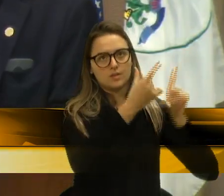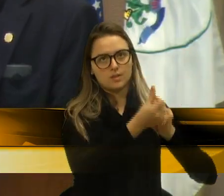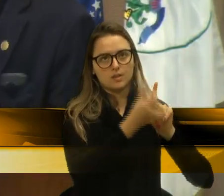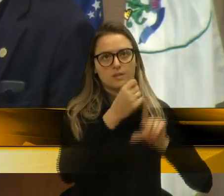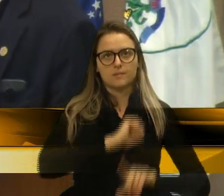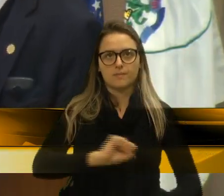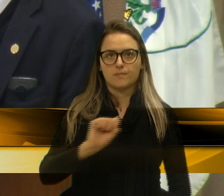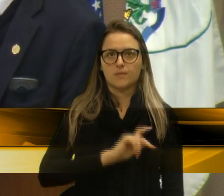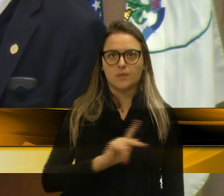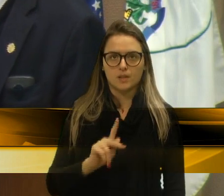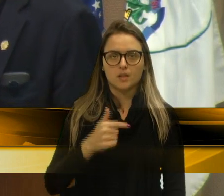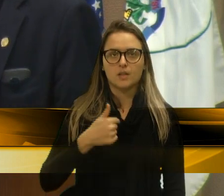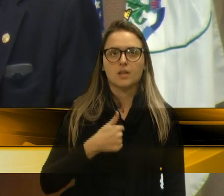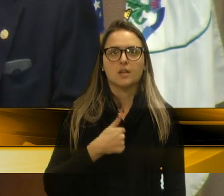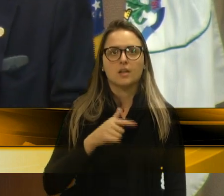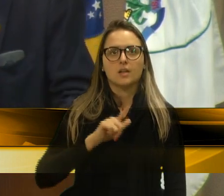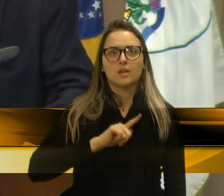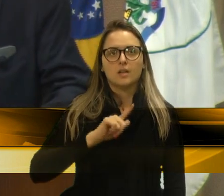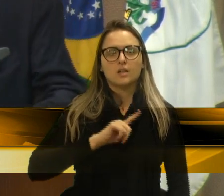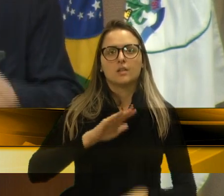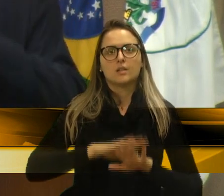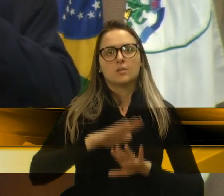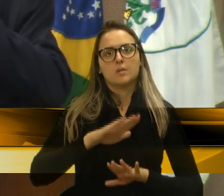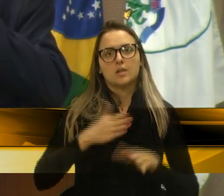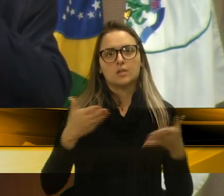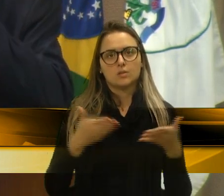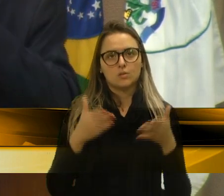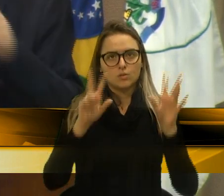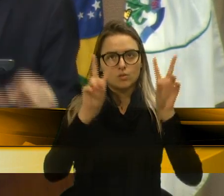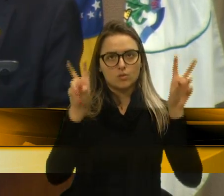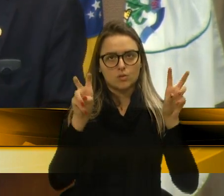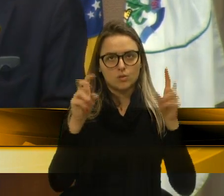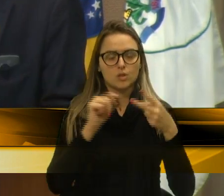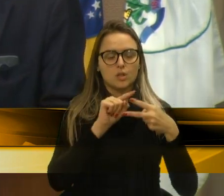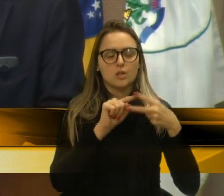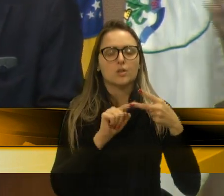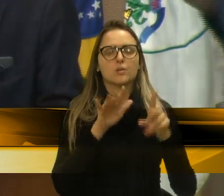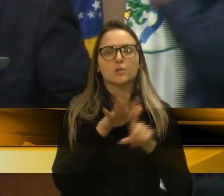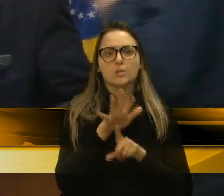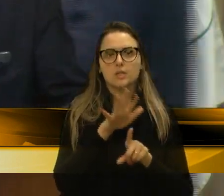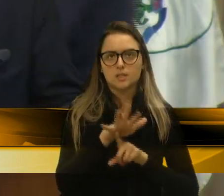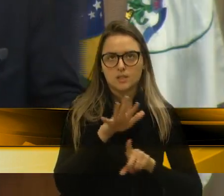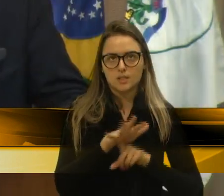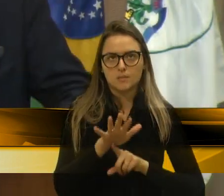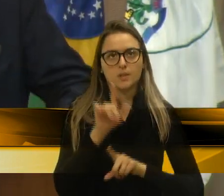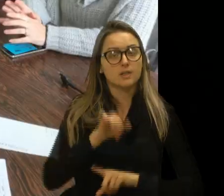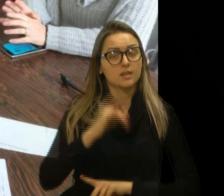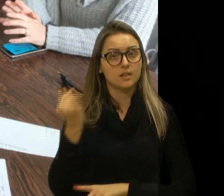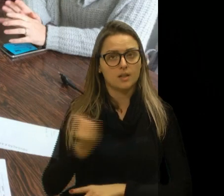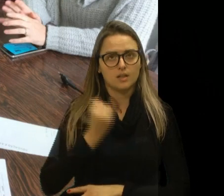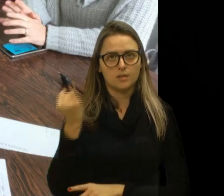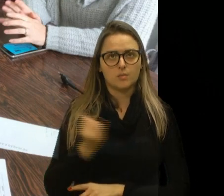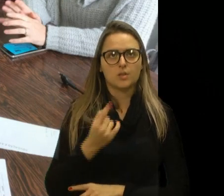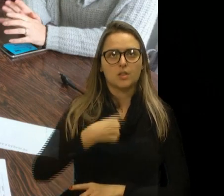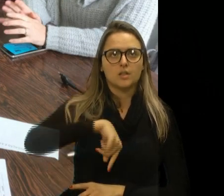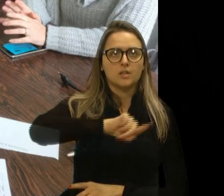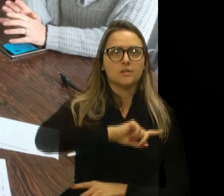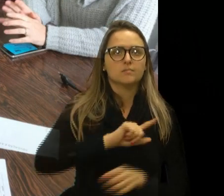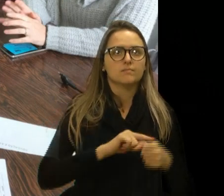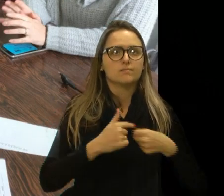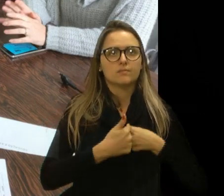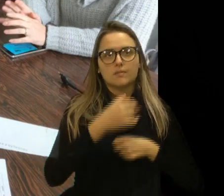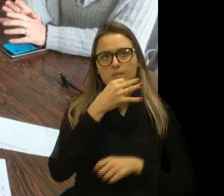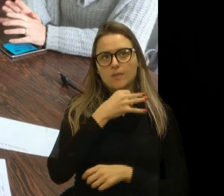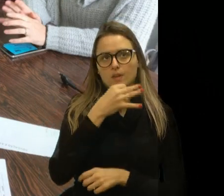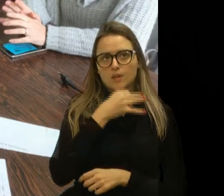presidente, eu tenho mais hoje dois assuntos, duas demandas, muitos e muito importantes para a nossa cidade de Caxi do Sul,